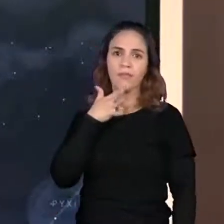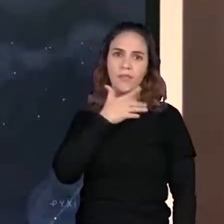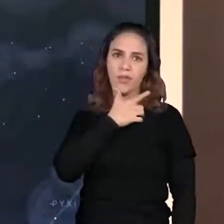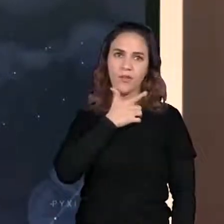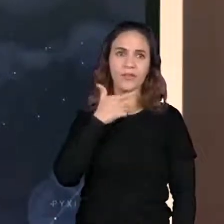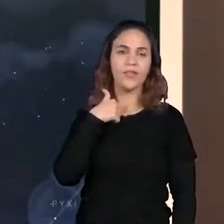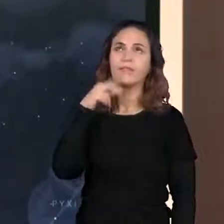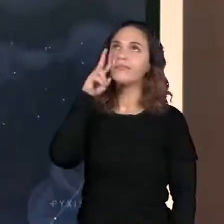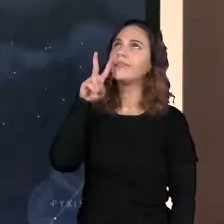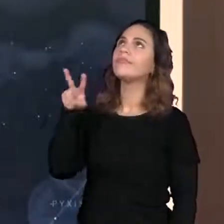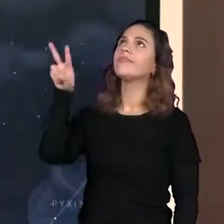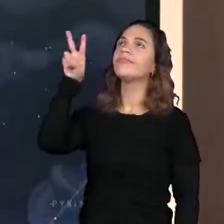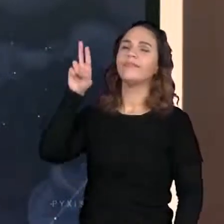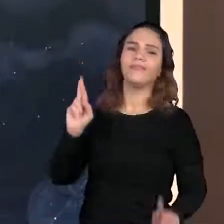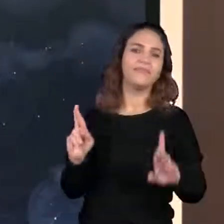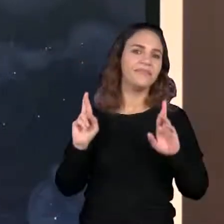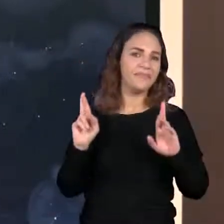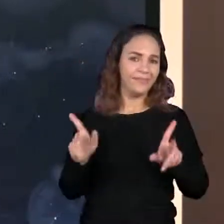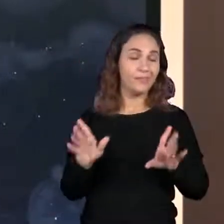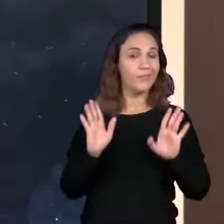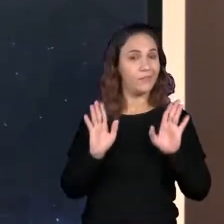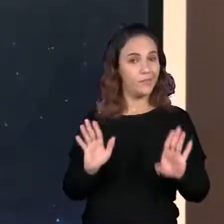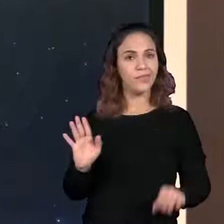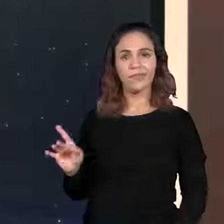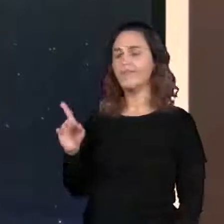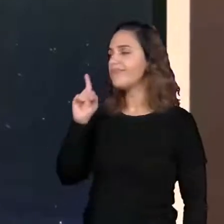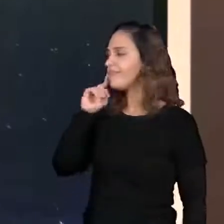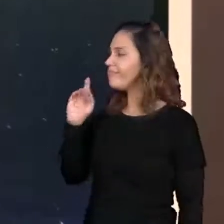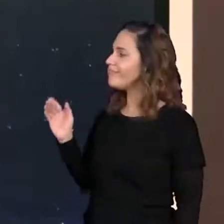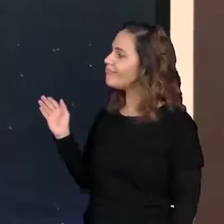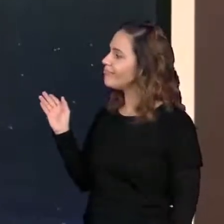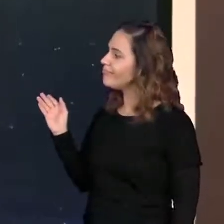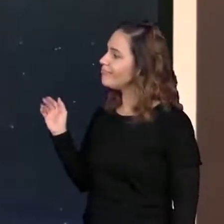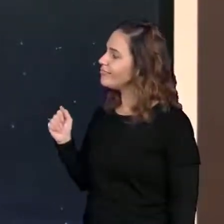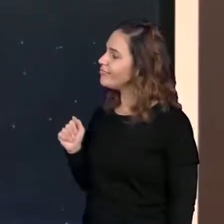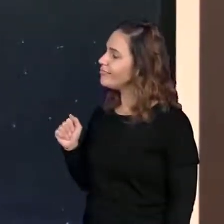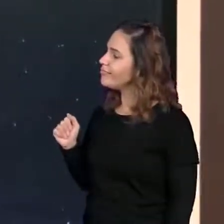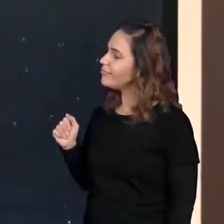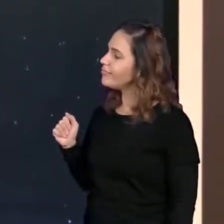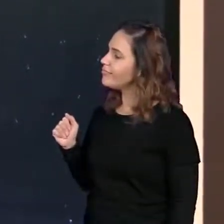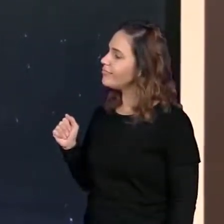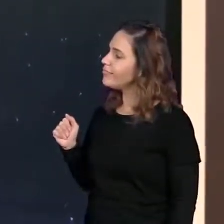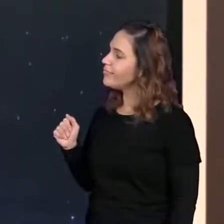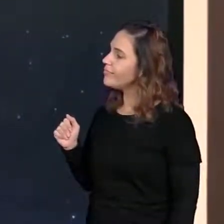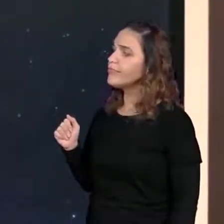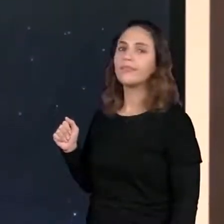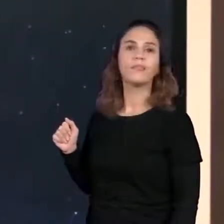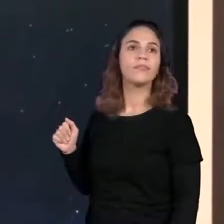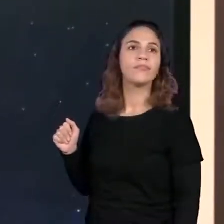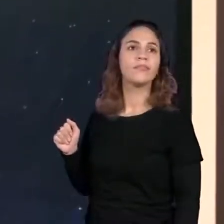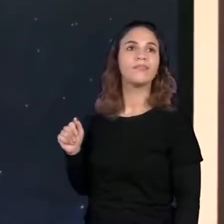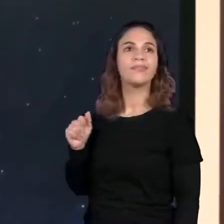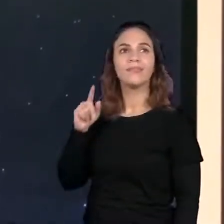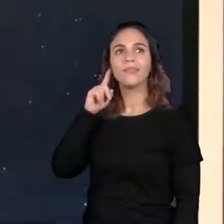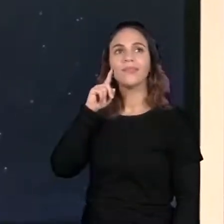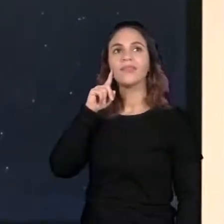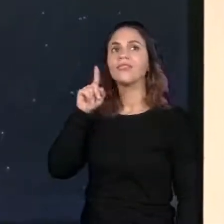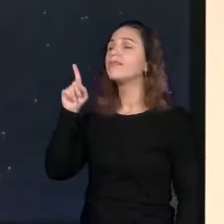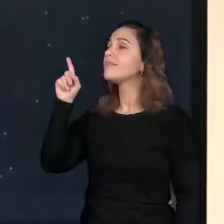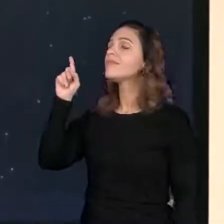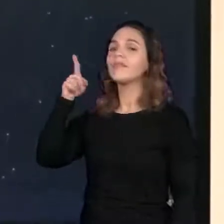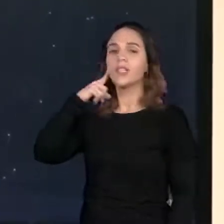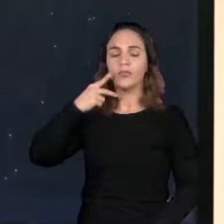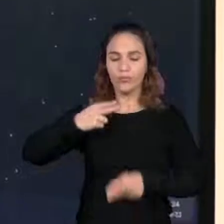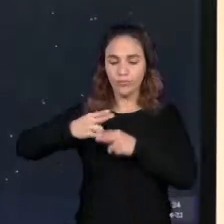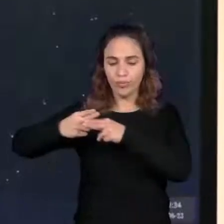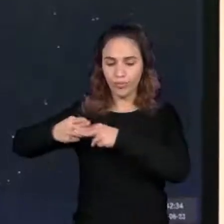gente enxerga. A gente enxerga ele desse jeito assim. Aqui está se movimentando o satélite.